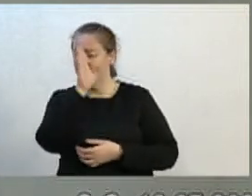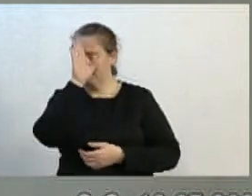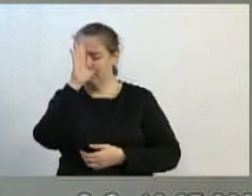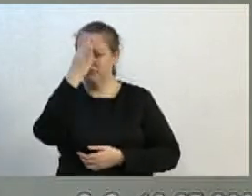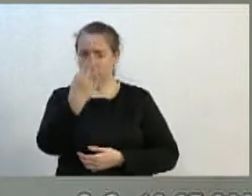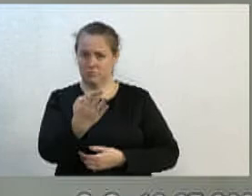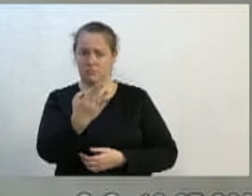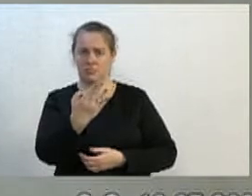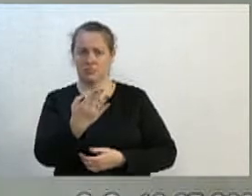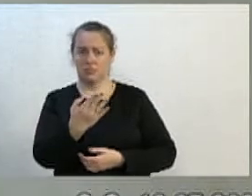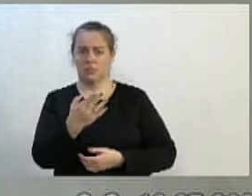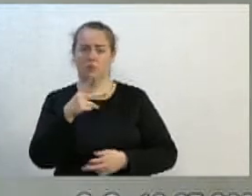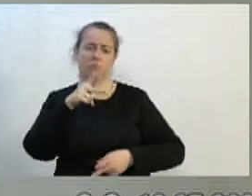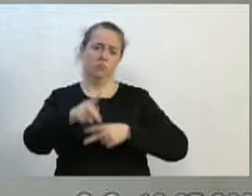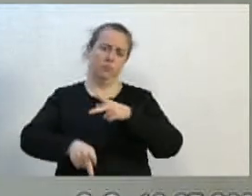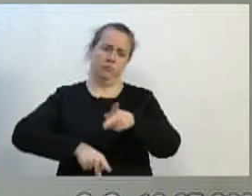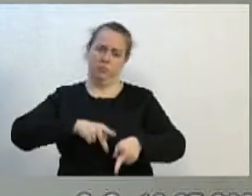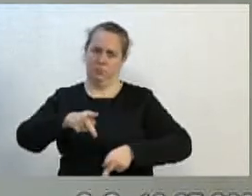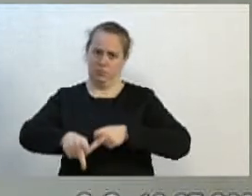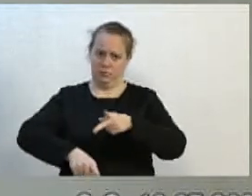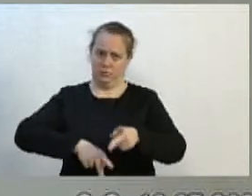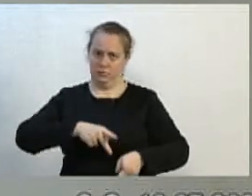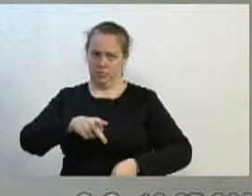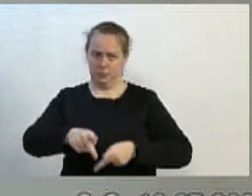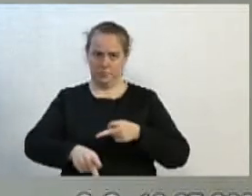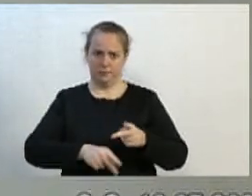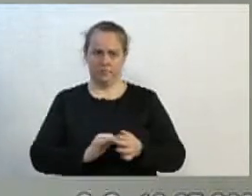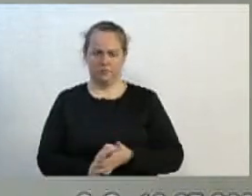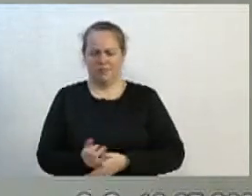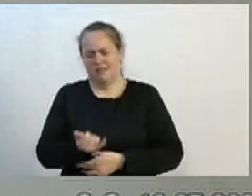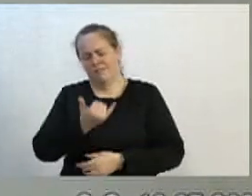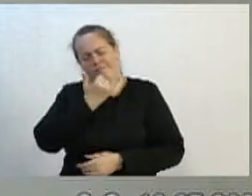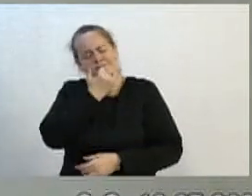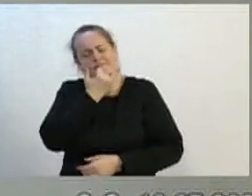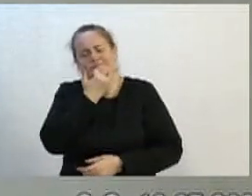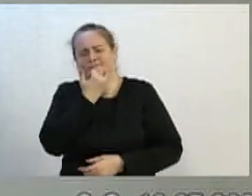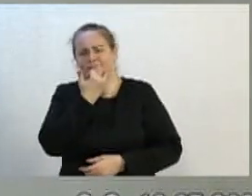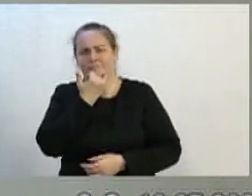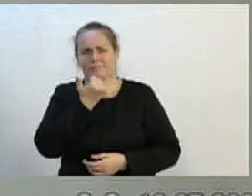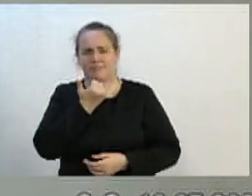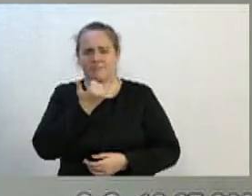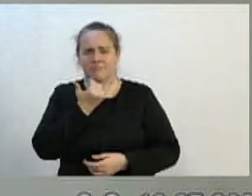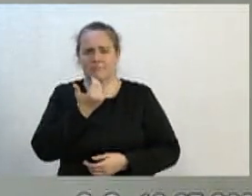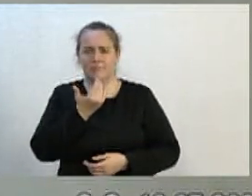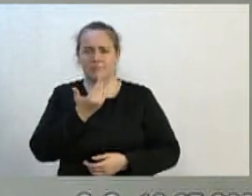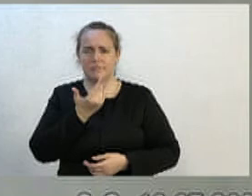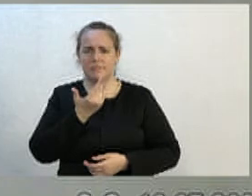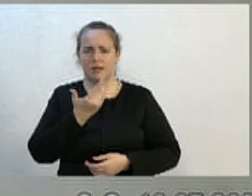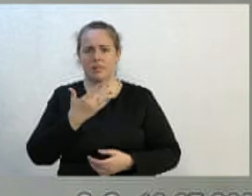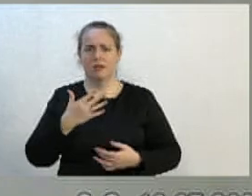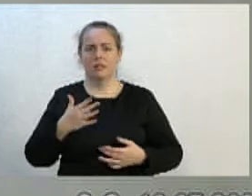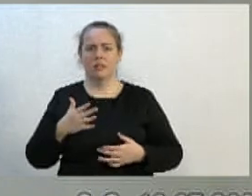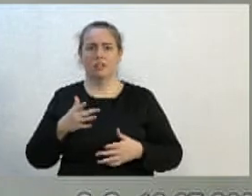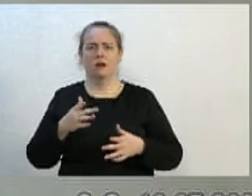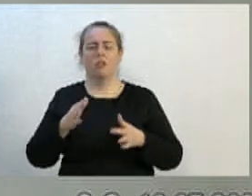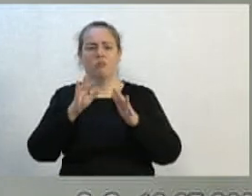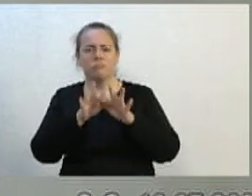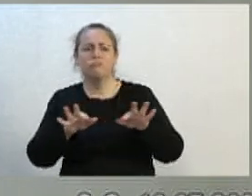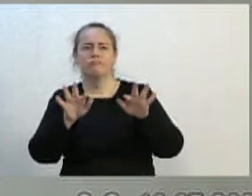pela população. Me desculpe as expressões.